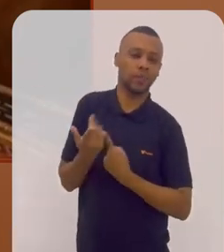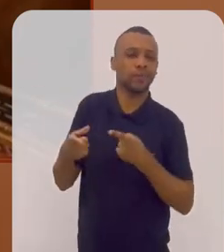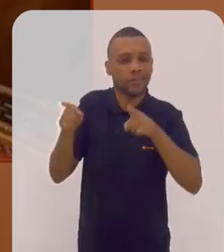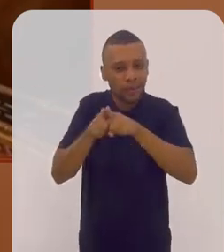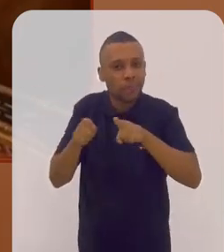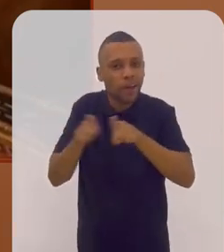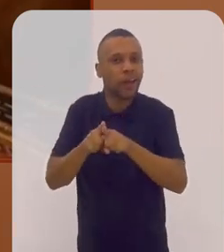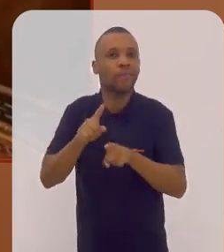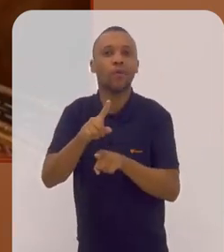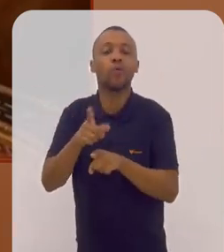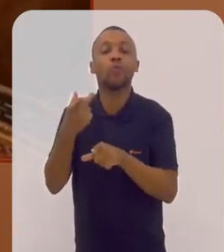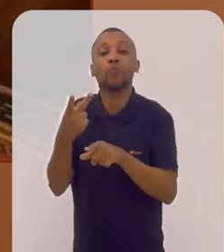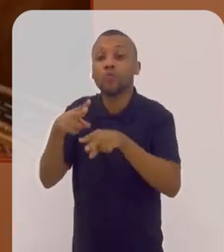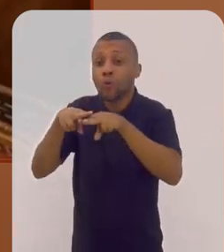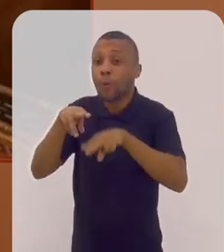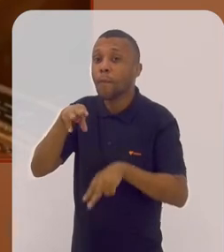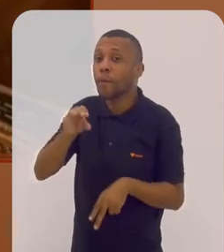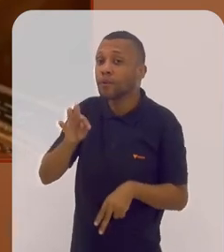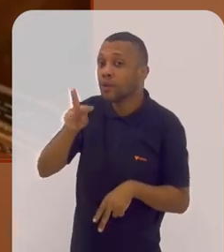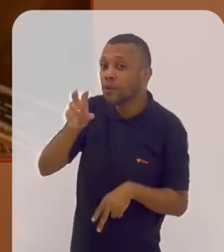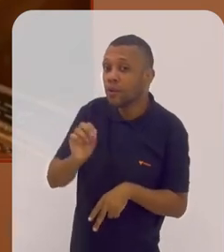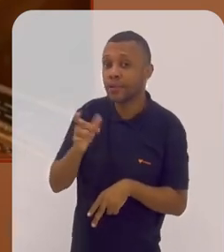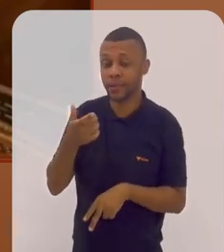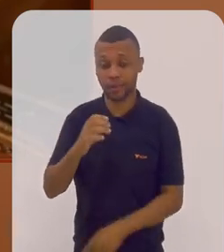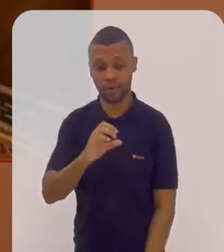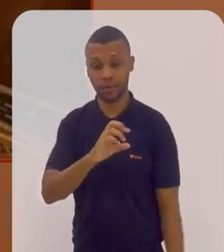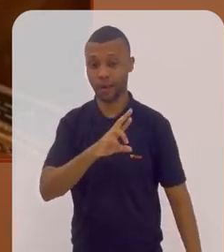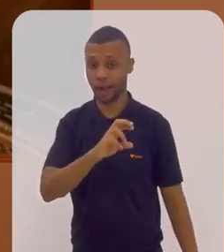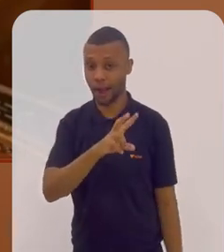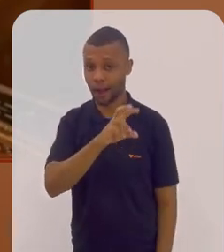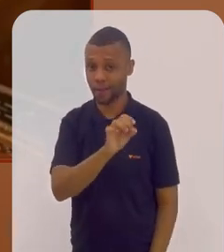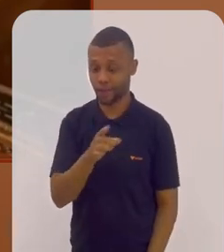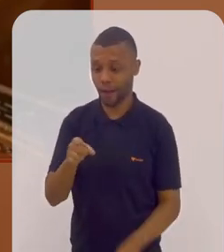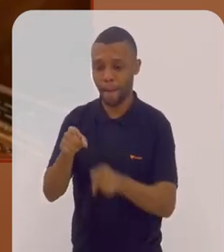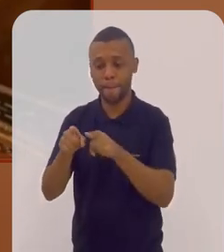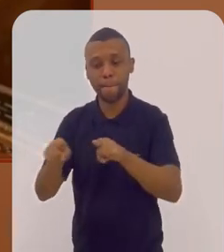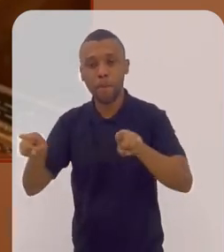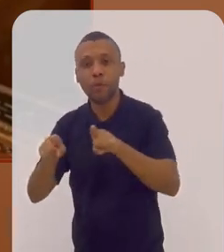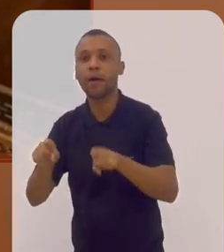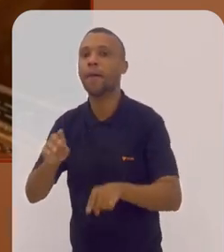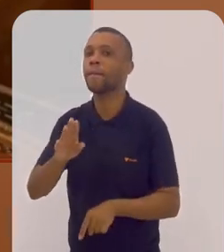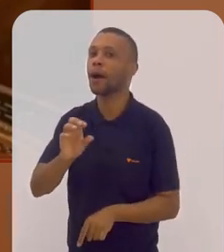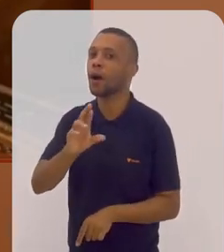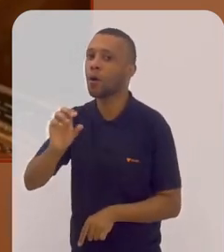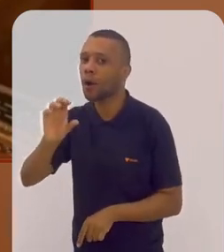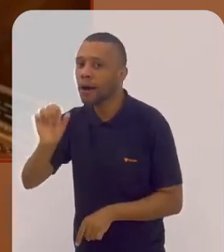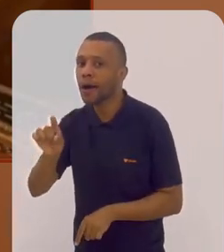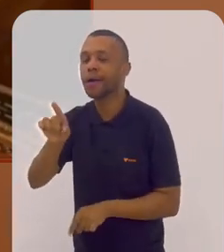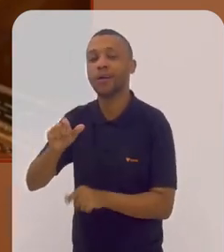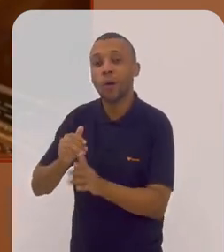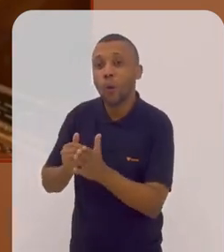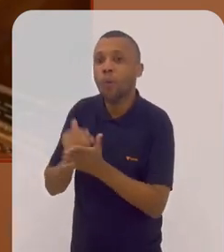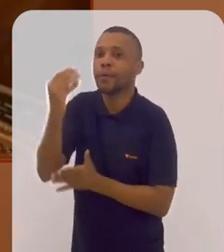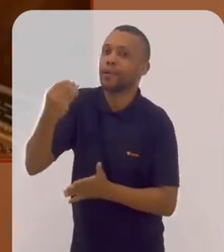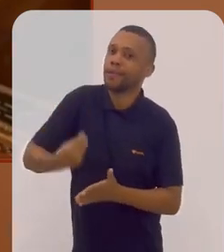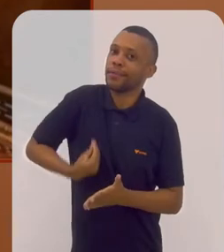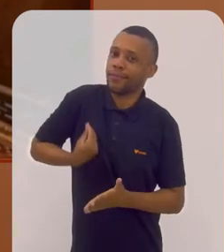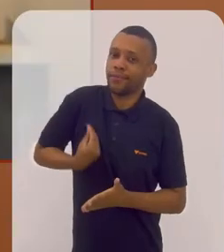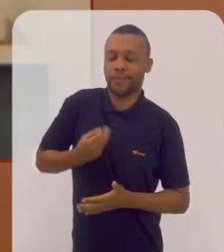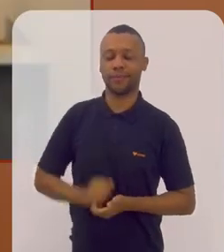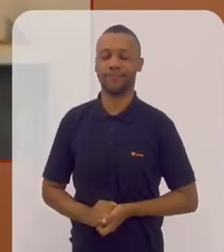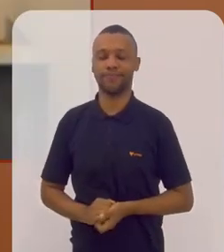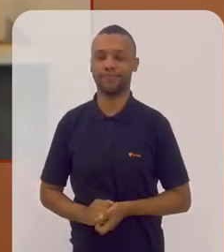foi também um dos motivos pelos quais o cravo e a música barroca se instalaram definitivamente na minha vida.